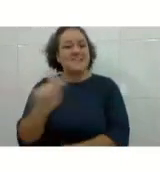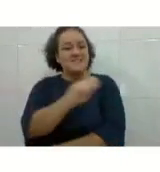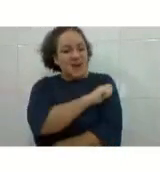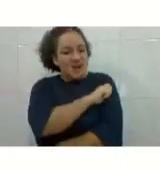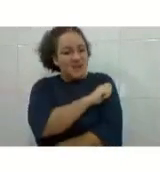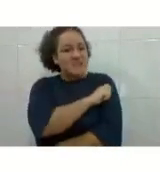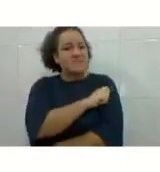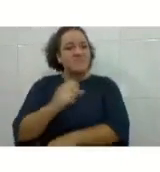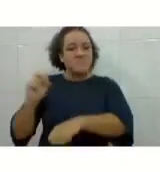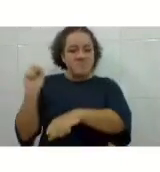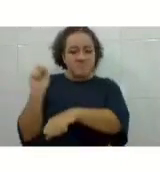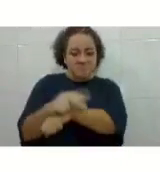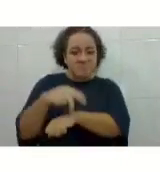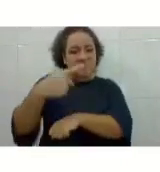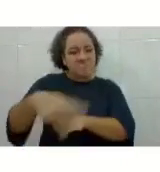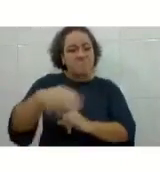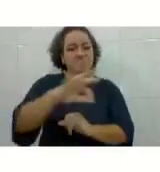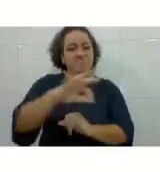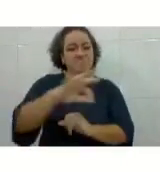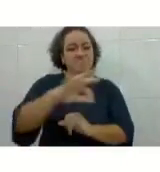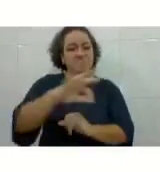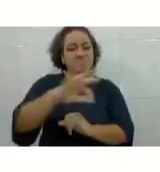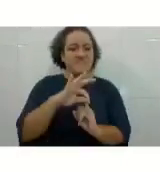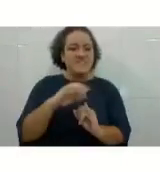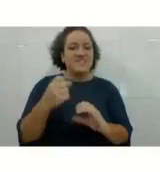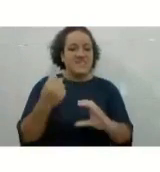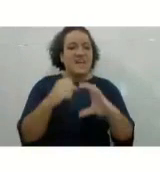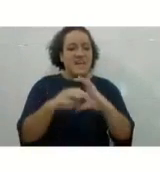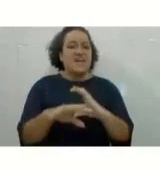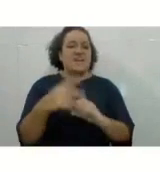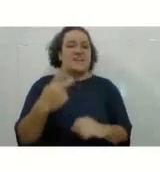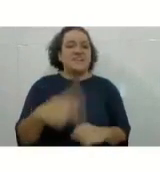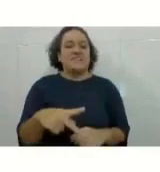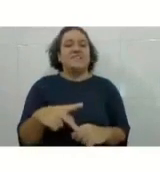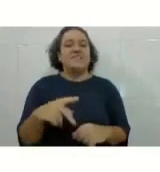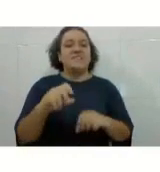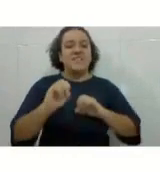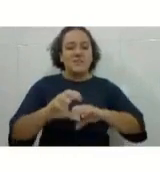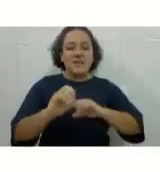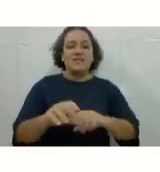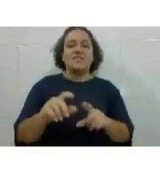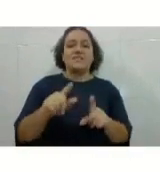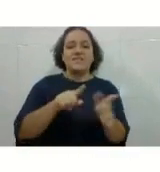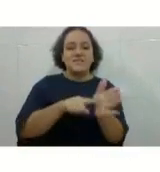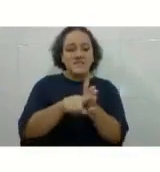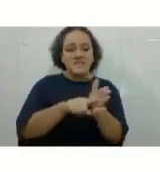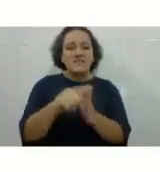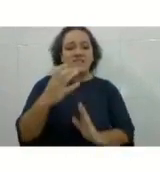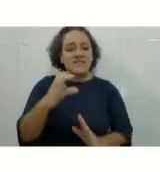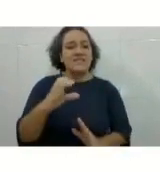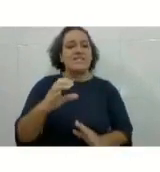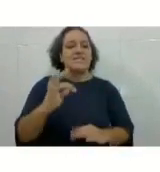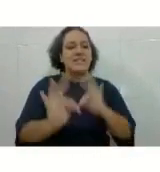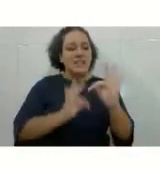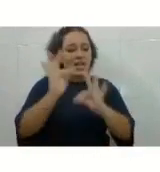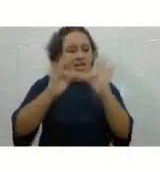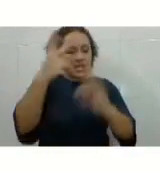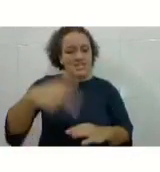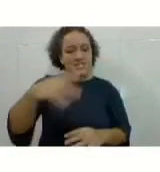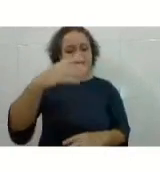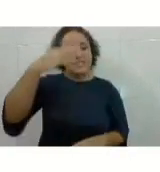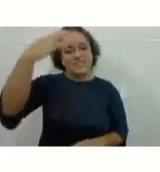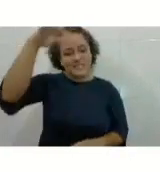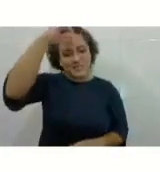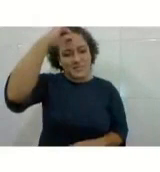instituição como o IFES, Como Instituto Federal de Educação, Ciência e Tecnologia do Espírito Santo. Como a Mariela